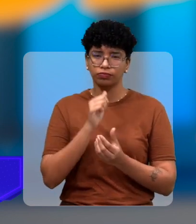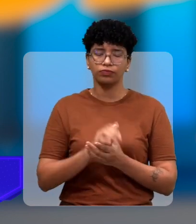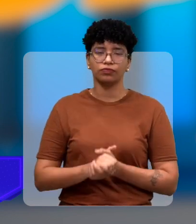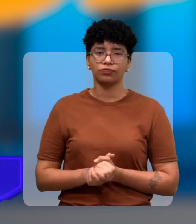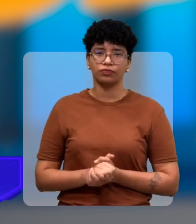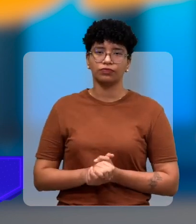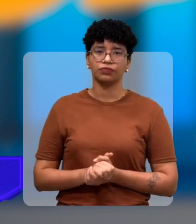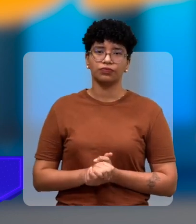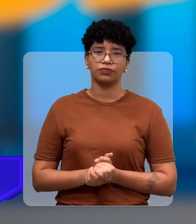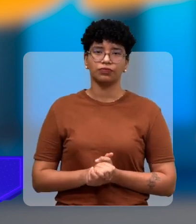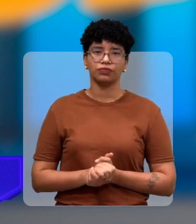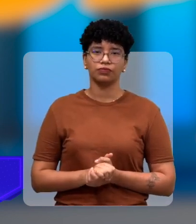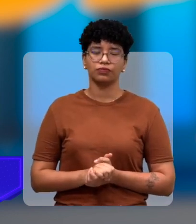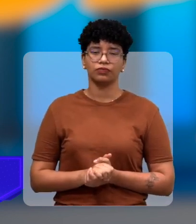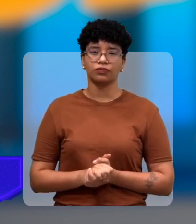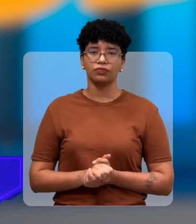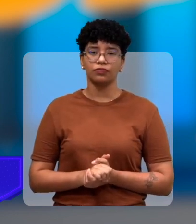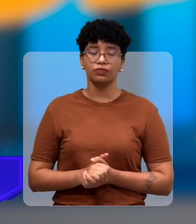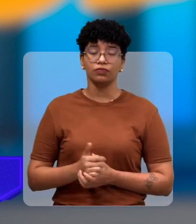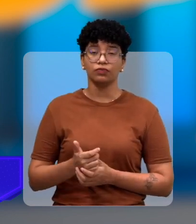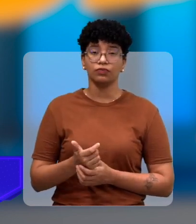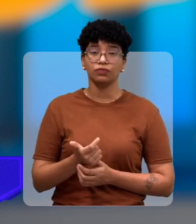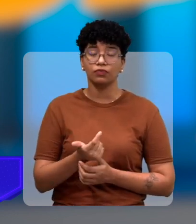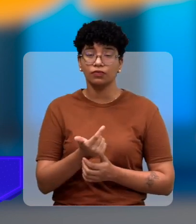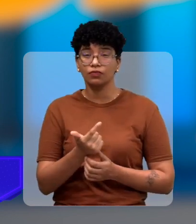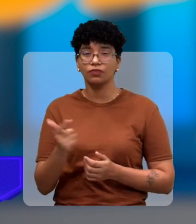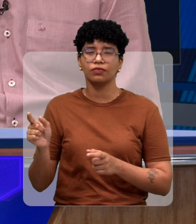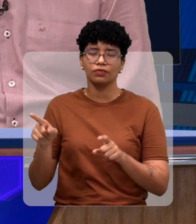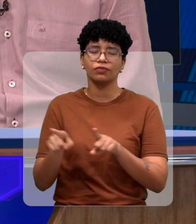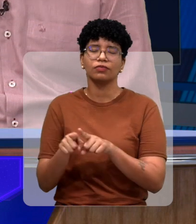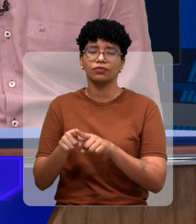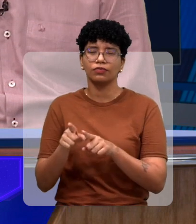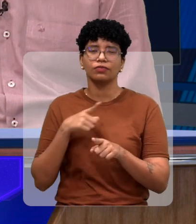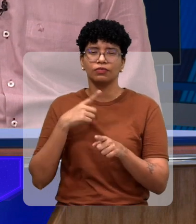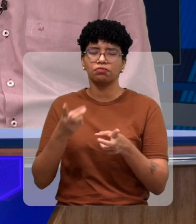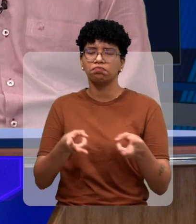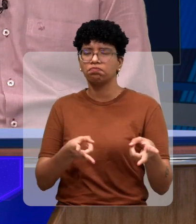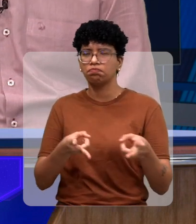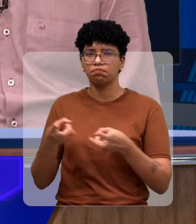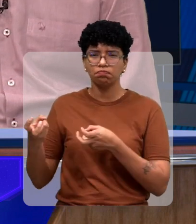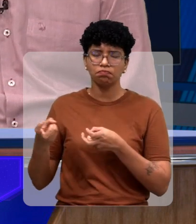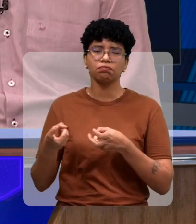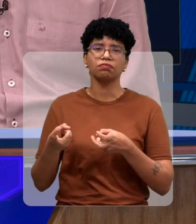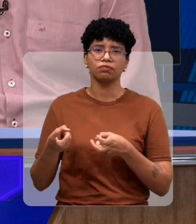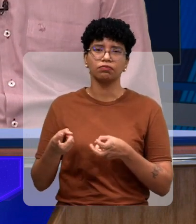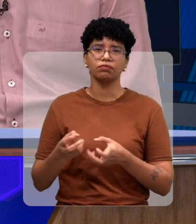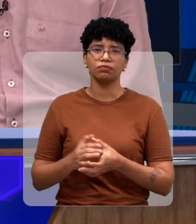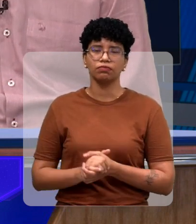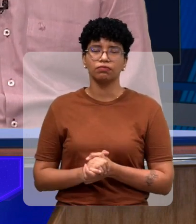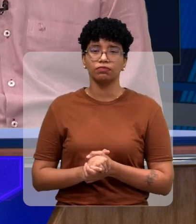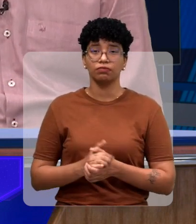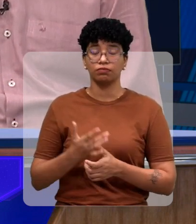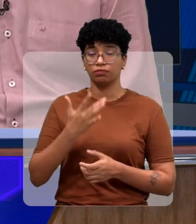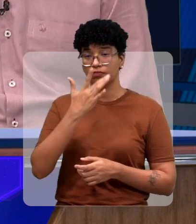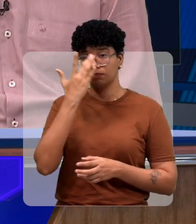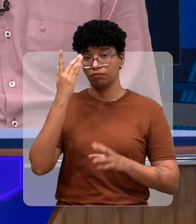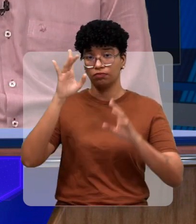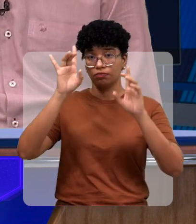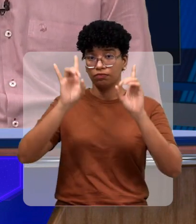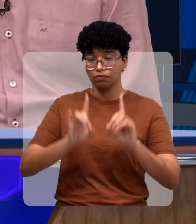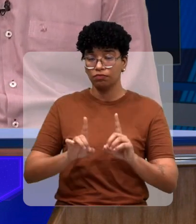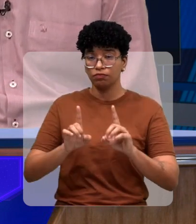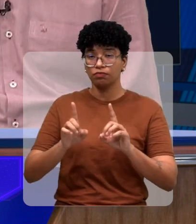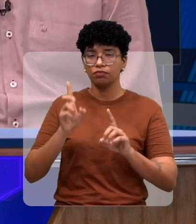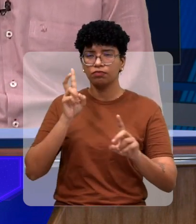atrasada. Doutor Carlos, uma outra coisa que a gente viu bastante no movimento das pessoas com